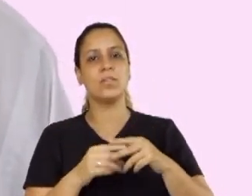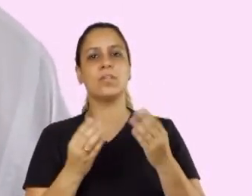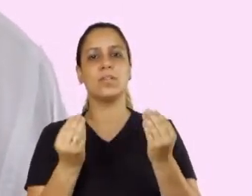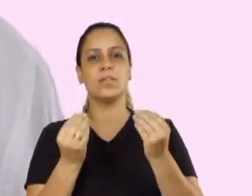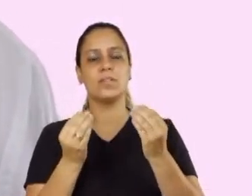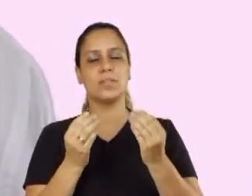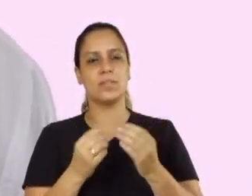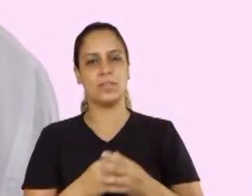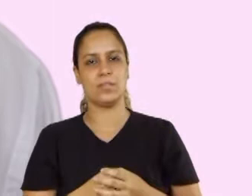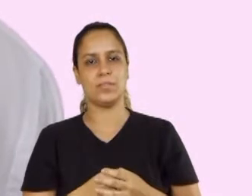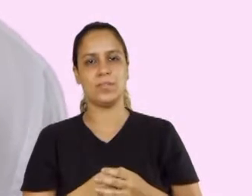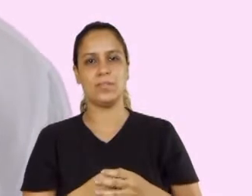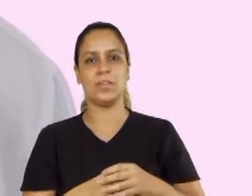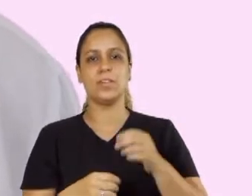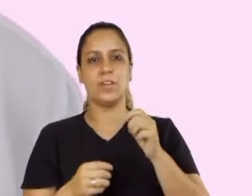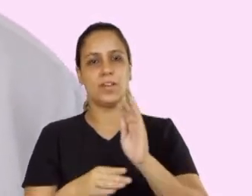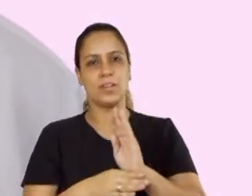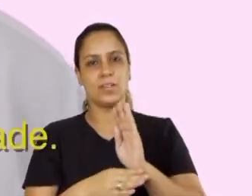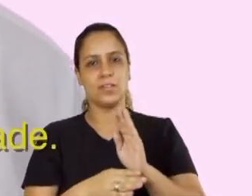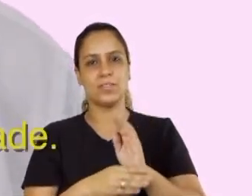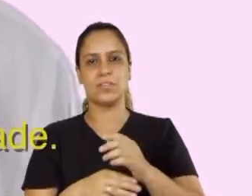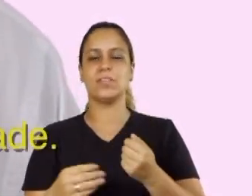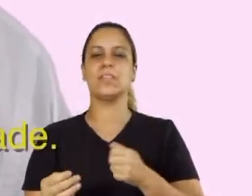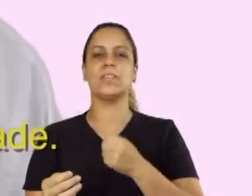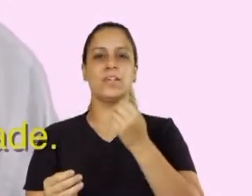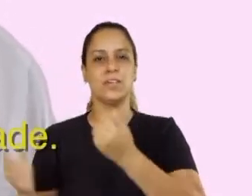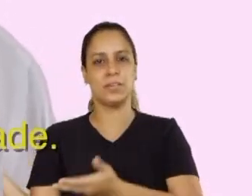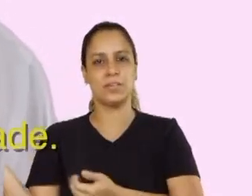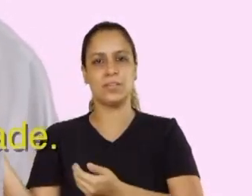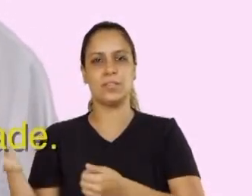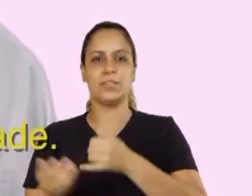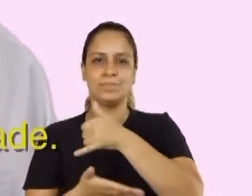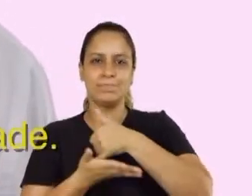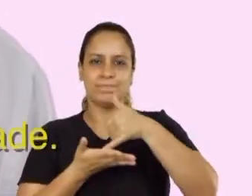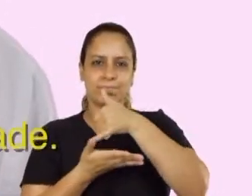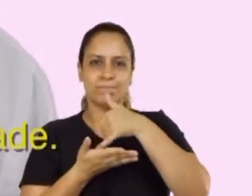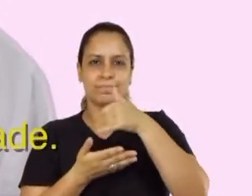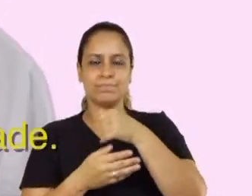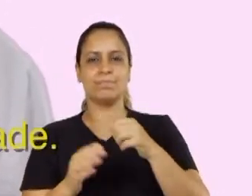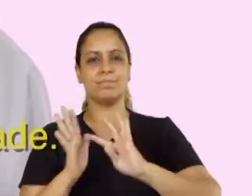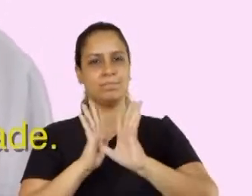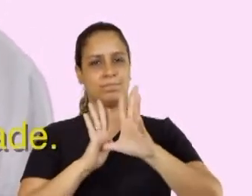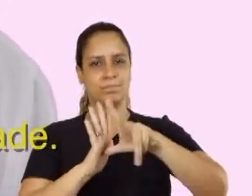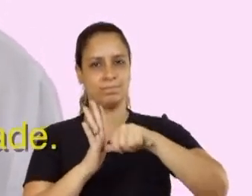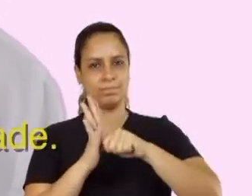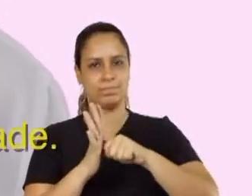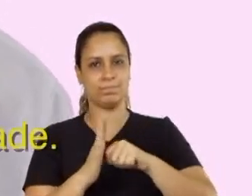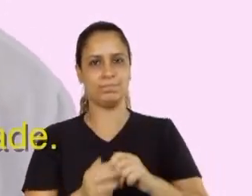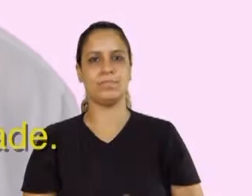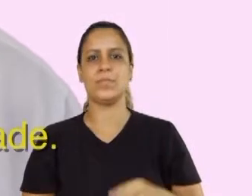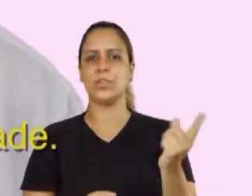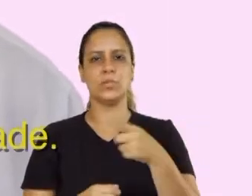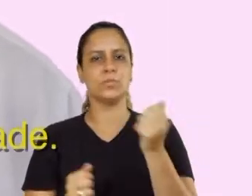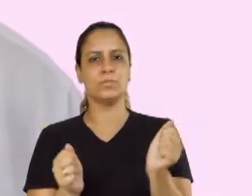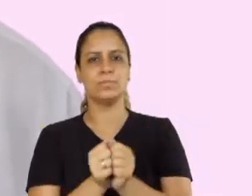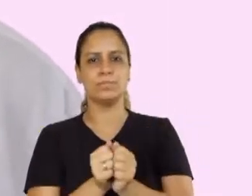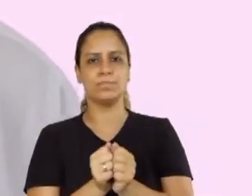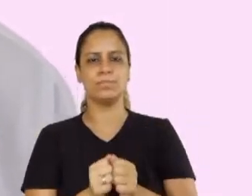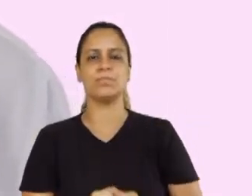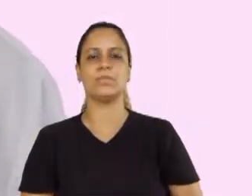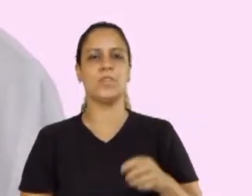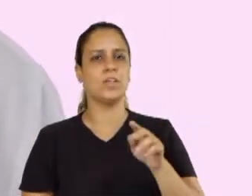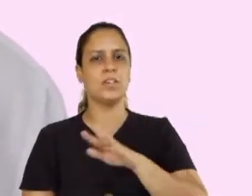como ferramenta para muitas vezes disputar os adolescentes com as drogas e a criminalidade.